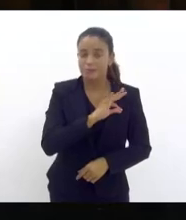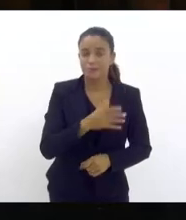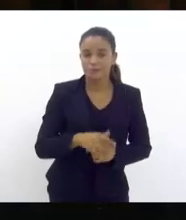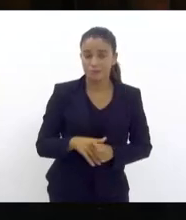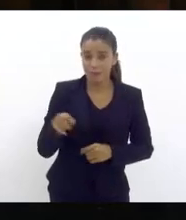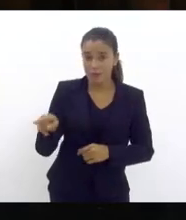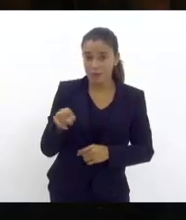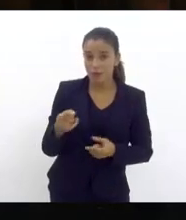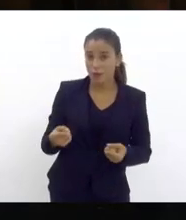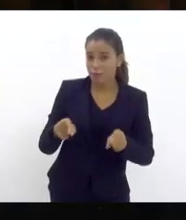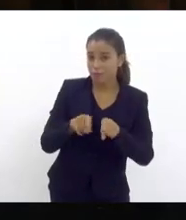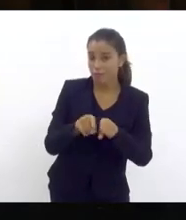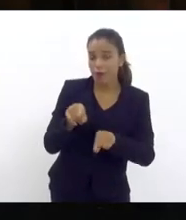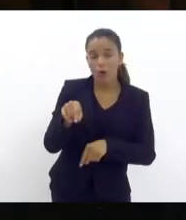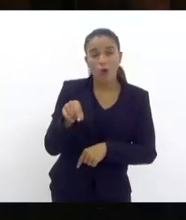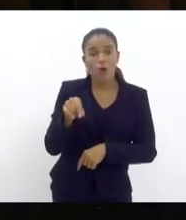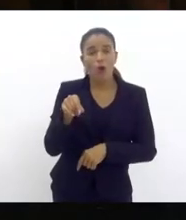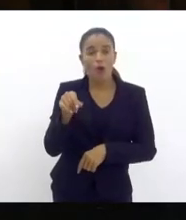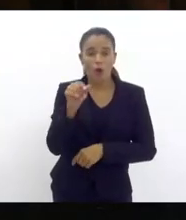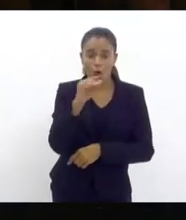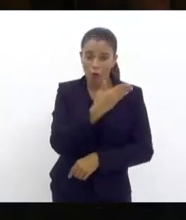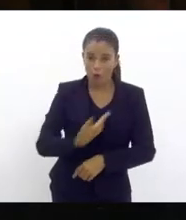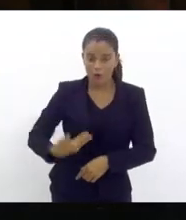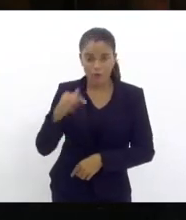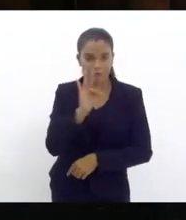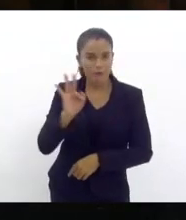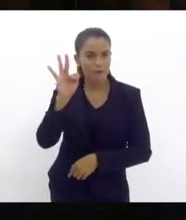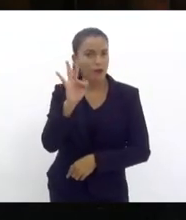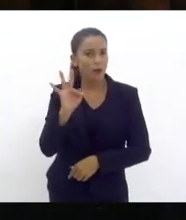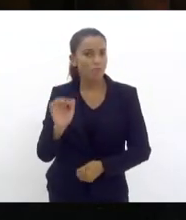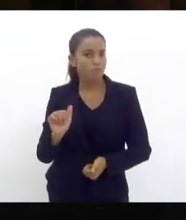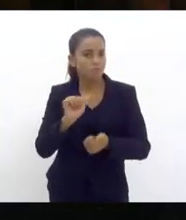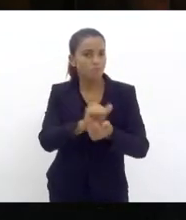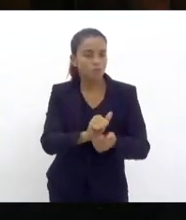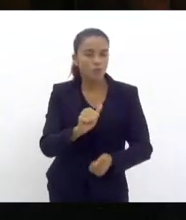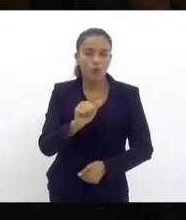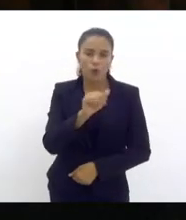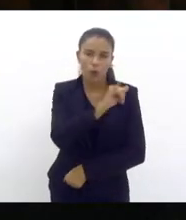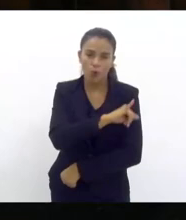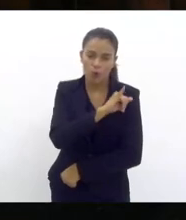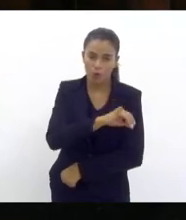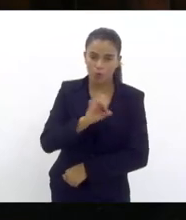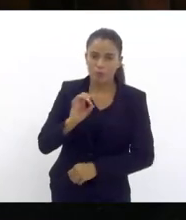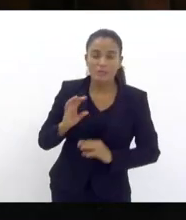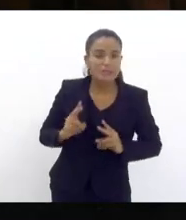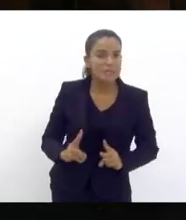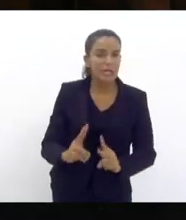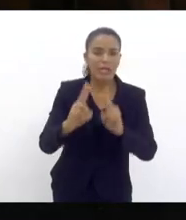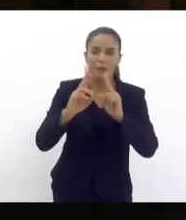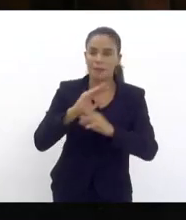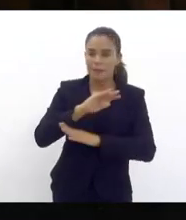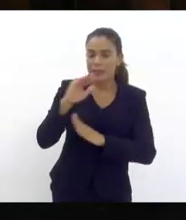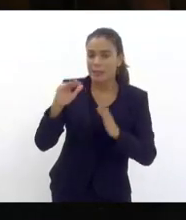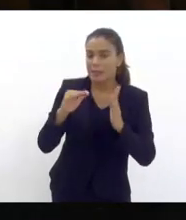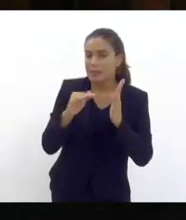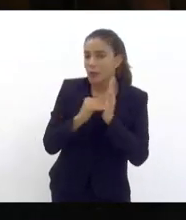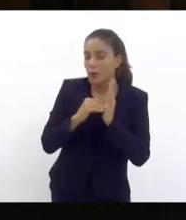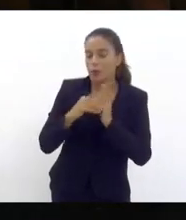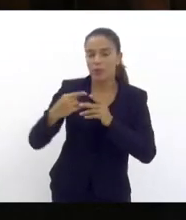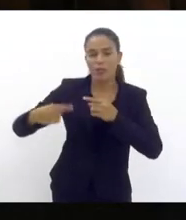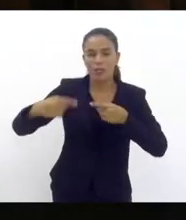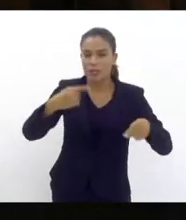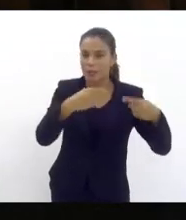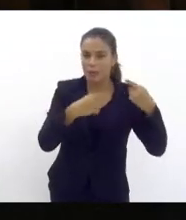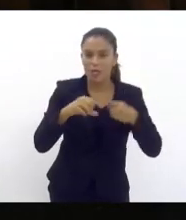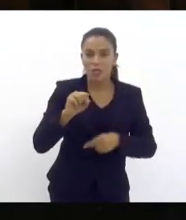governo federal com o Rio de Janeiro. Inclusive, todo o debate que a gente precisa fazer sobre o SUSP, um